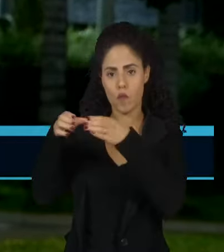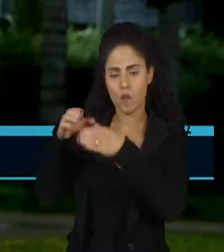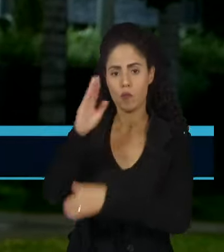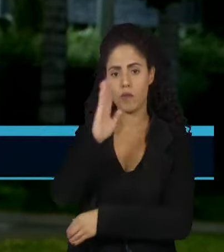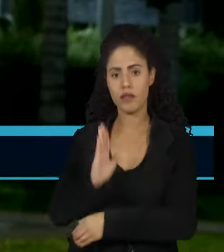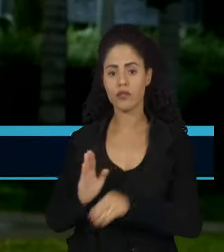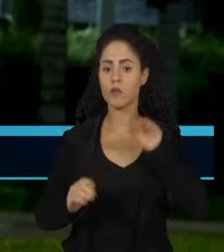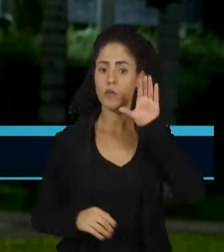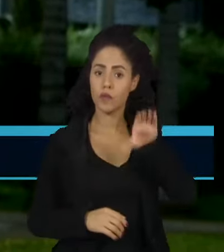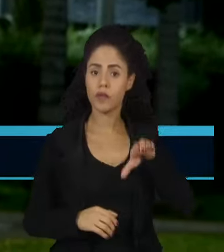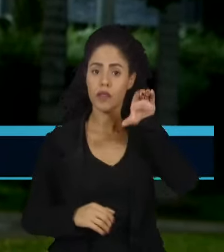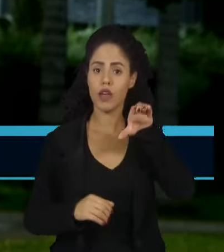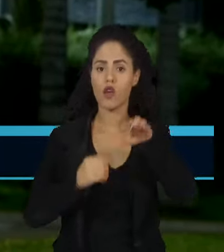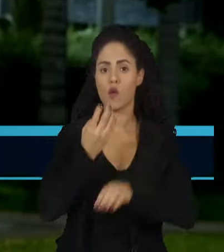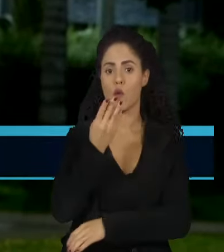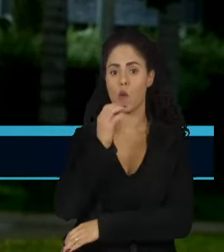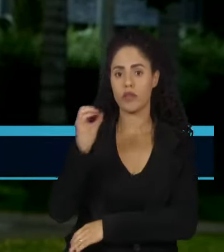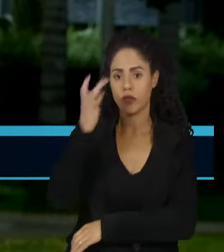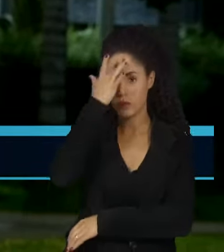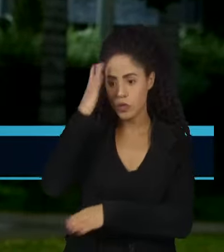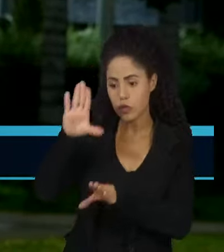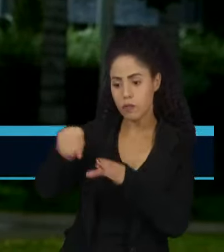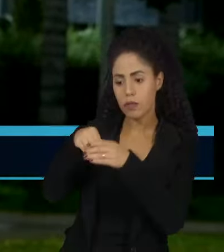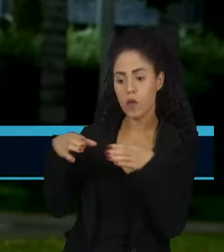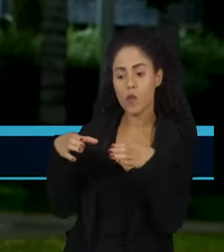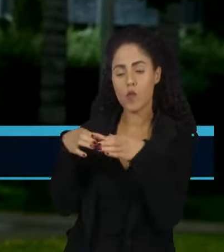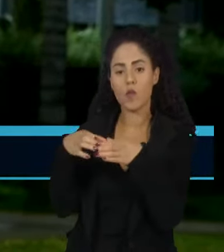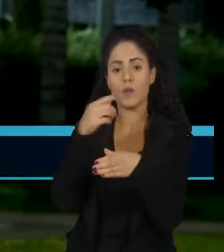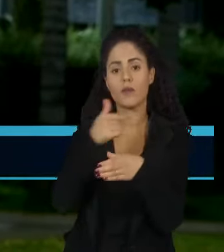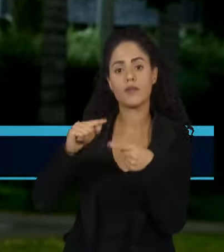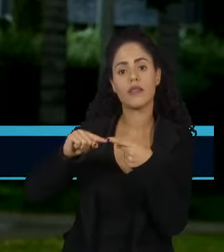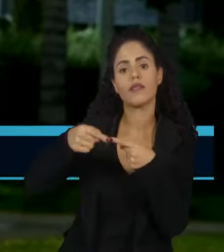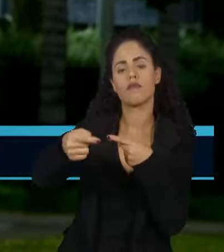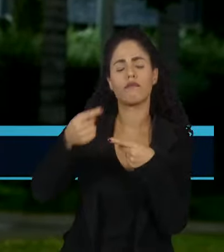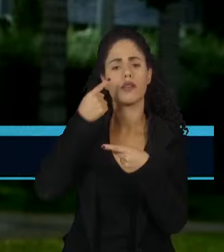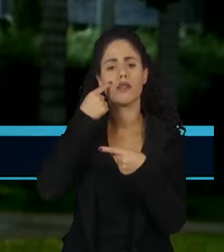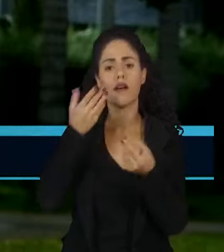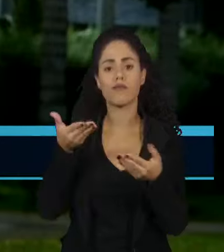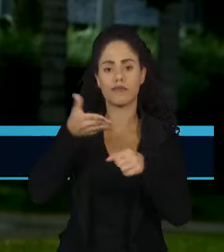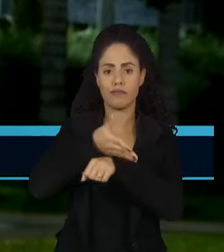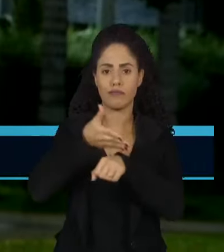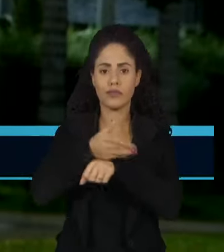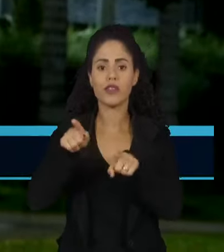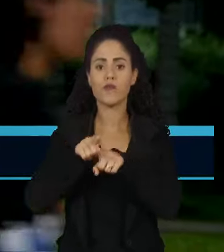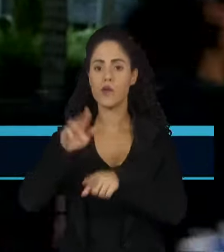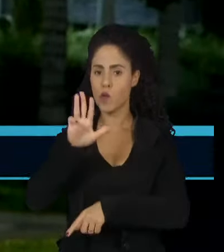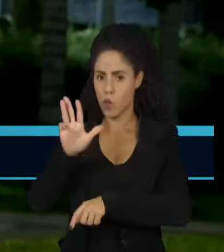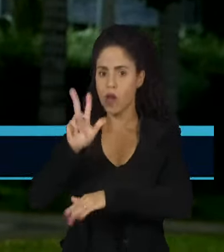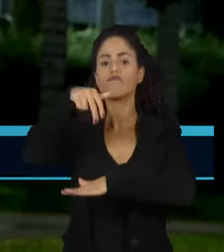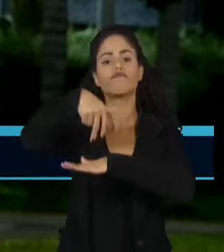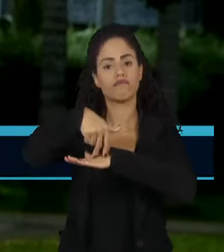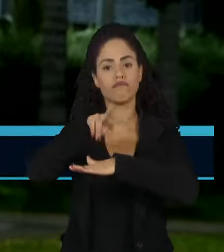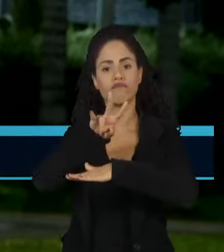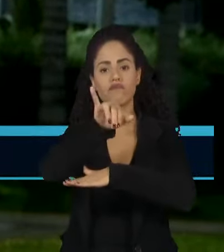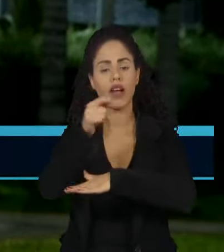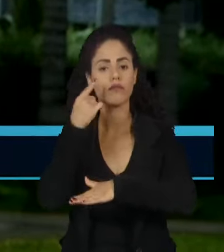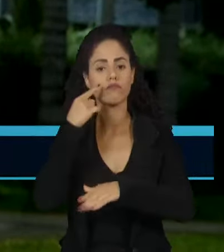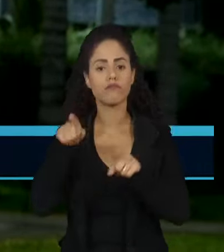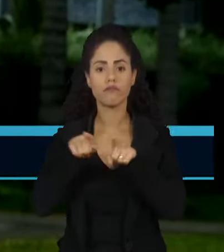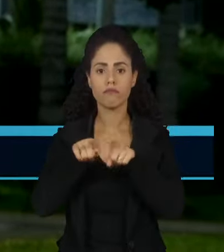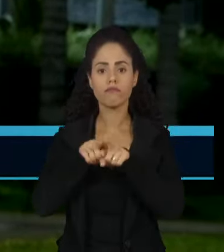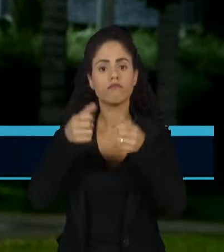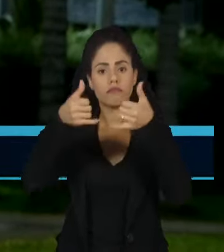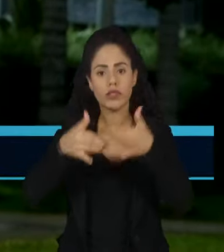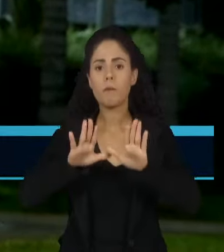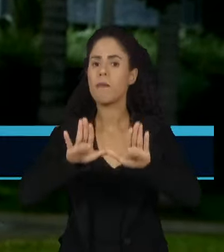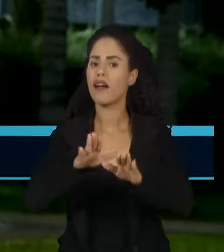Colômbia tem 400 integrantes. Na semana que vem, é esperada a participação do presidente Lula, que chega sem fazer